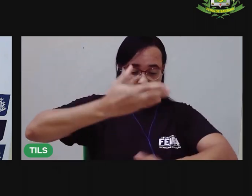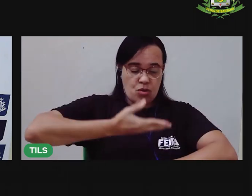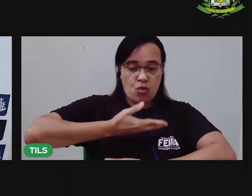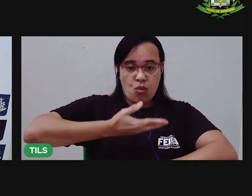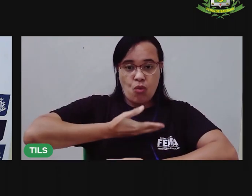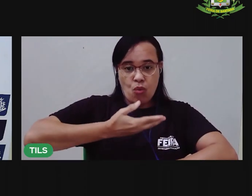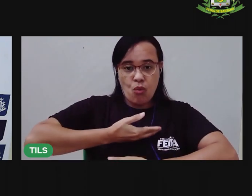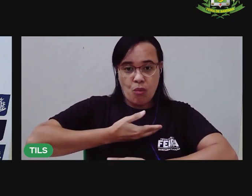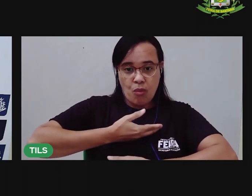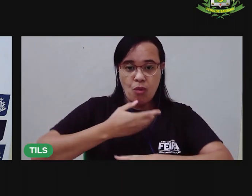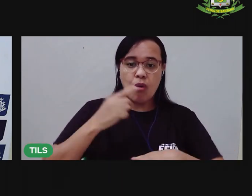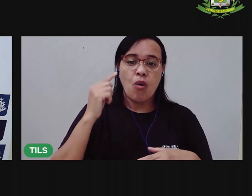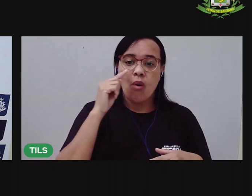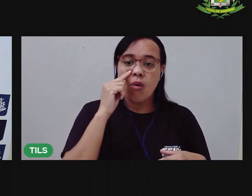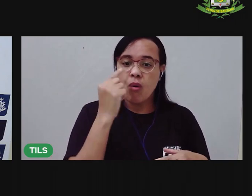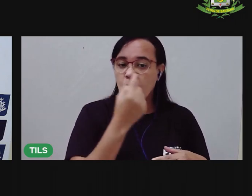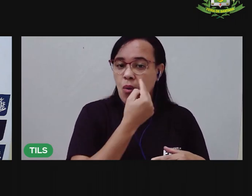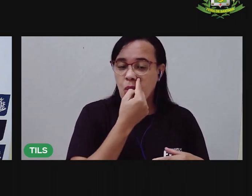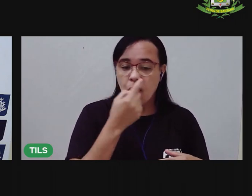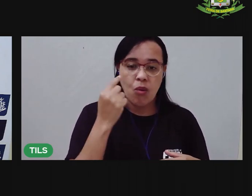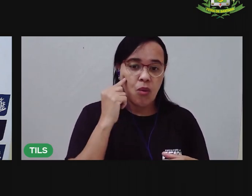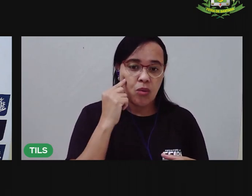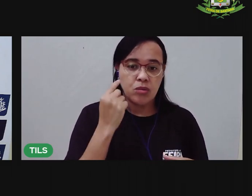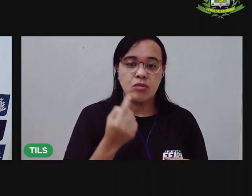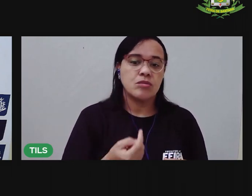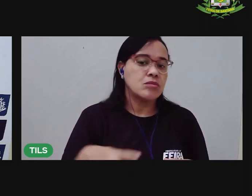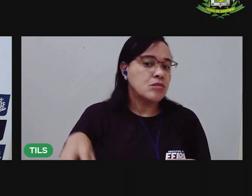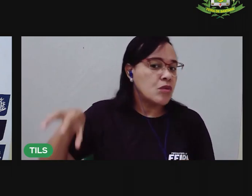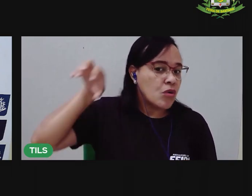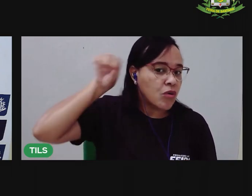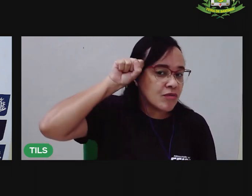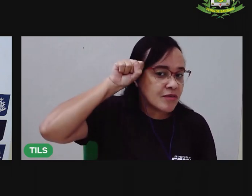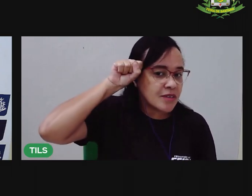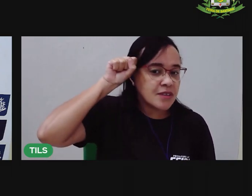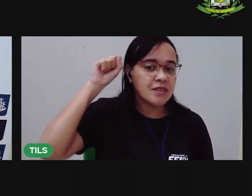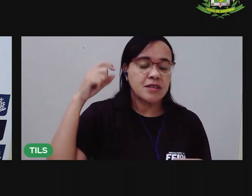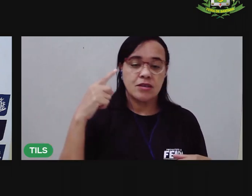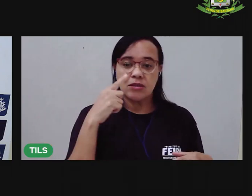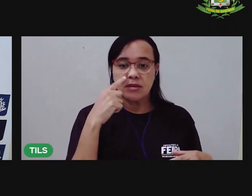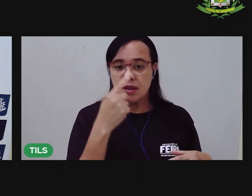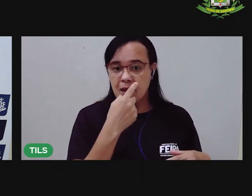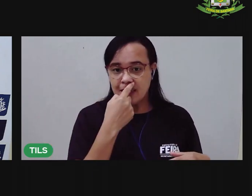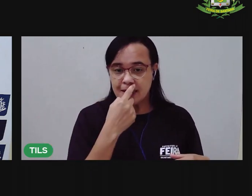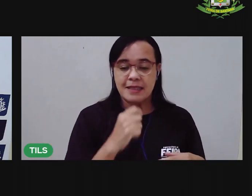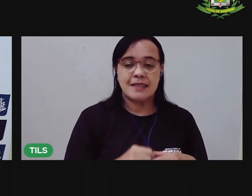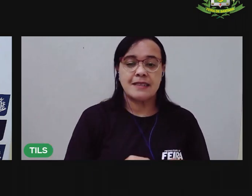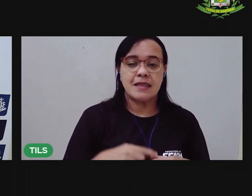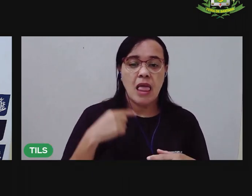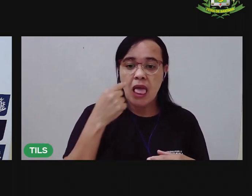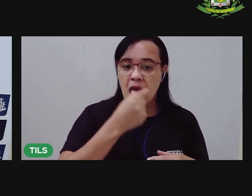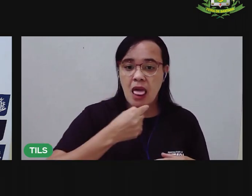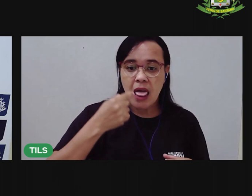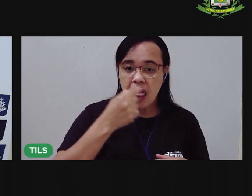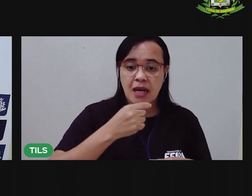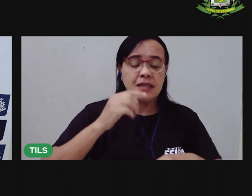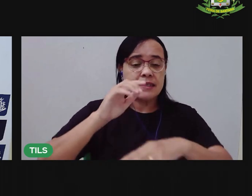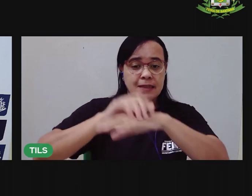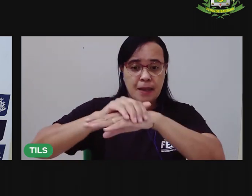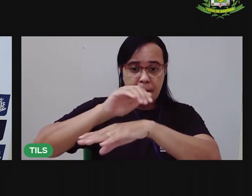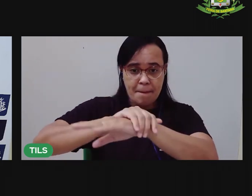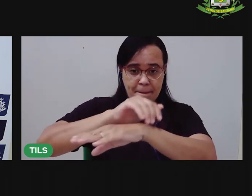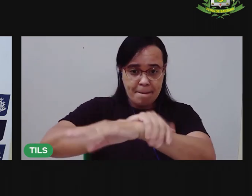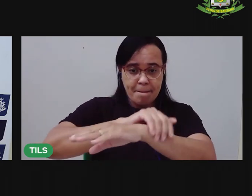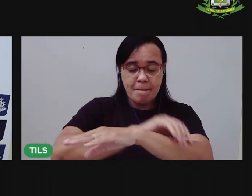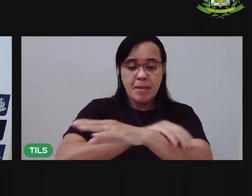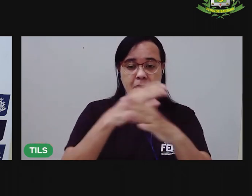o nariz, os olhos, o ouvido e a pele, as mãos, que a gente usa para sentir as coisas.